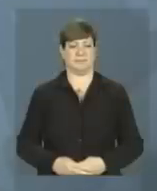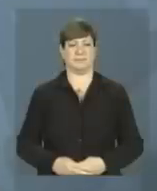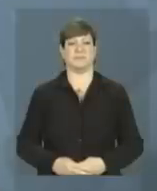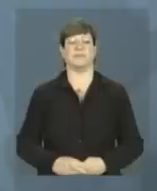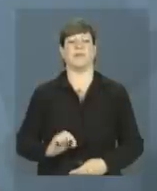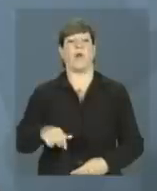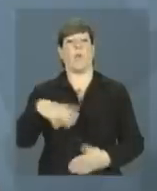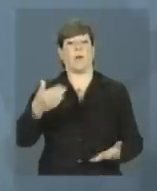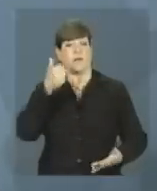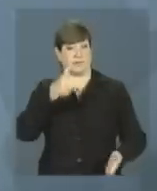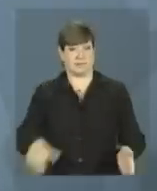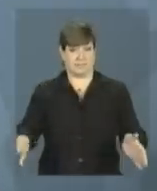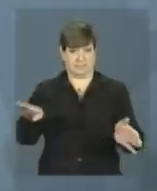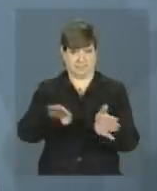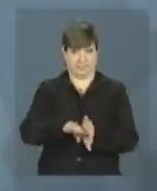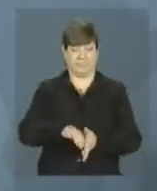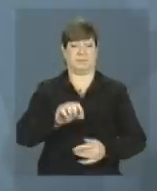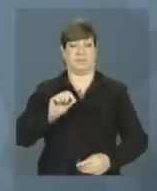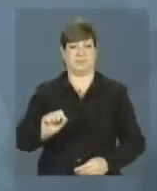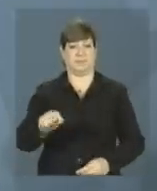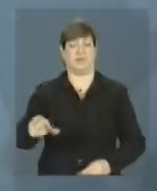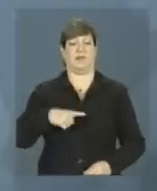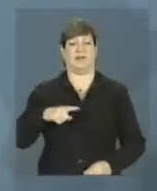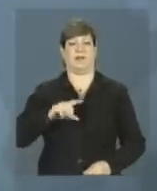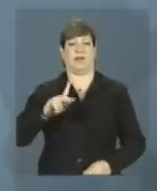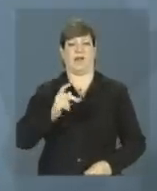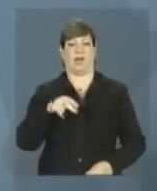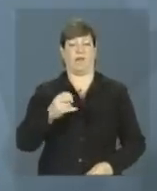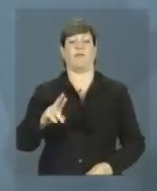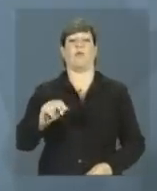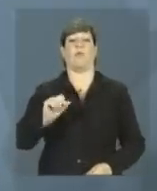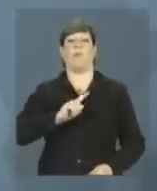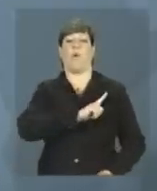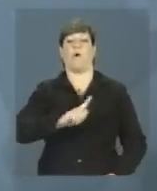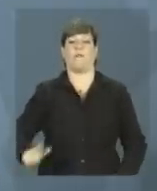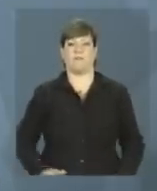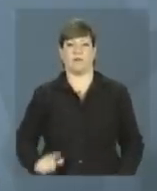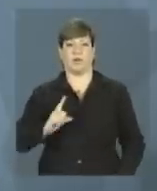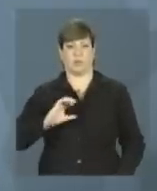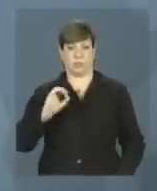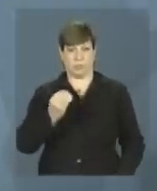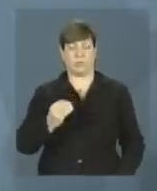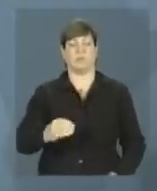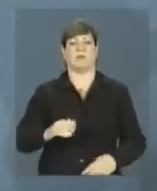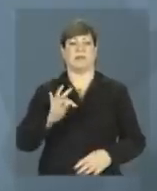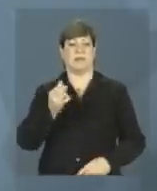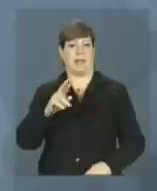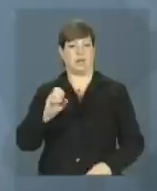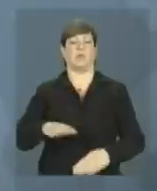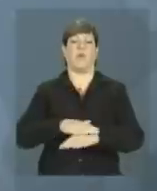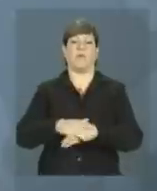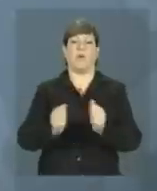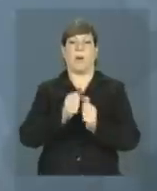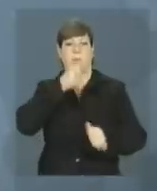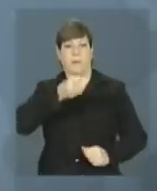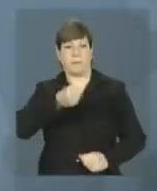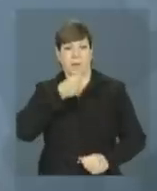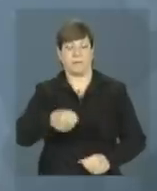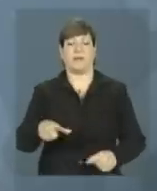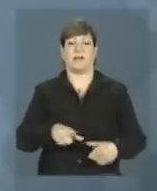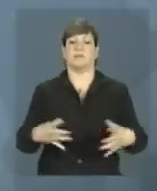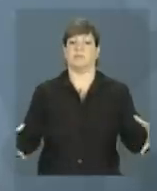Ao chegar a Hanover, o governador do Rio Grande do Sul, Tarso Genro, falou com a imprensa. Ele integra a comitiva da